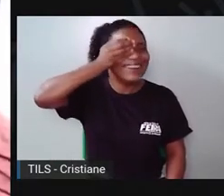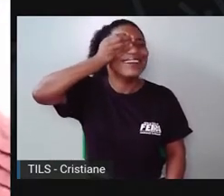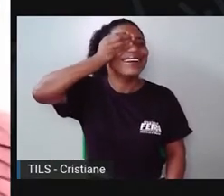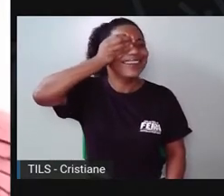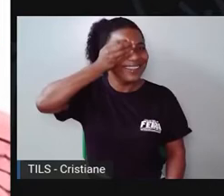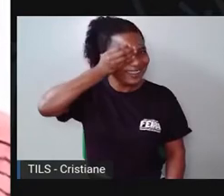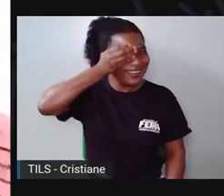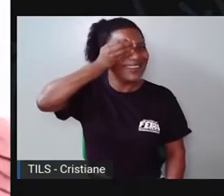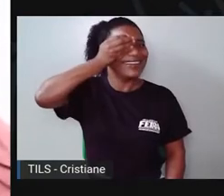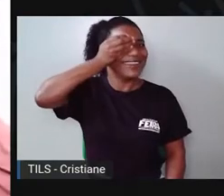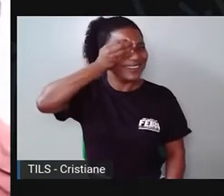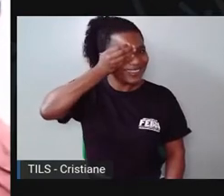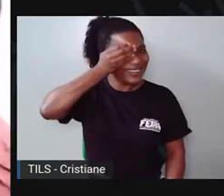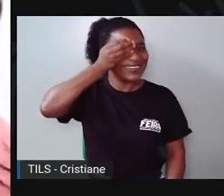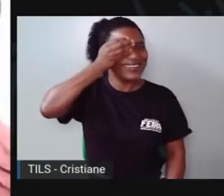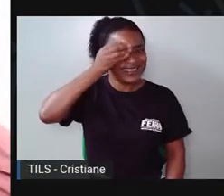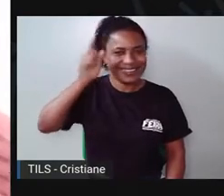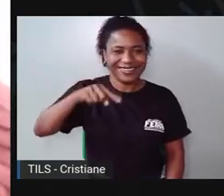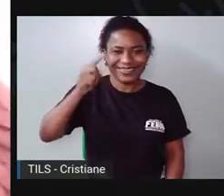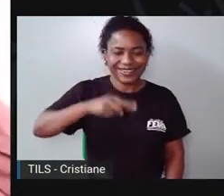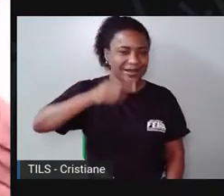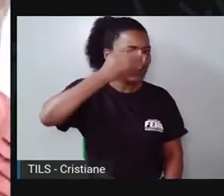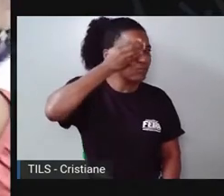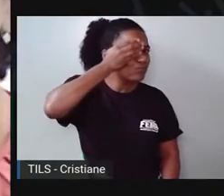Não é usada do pirata.